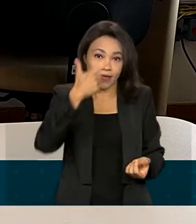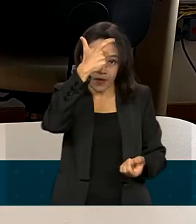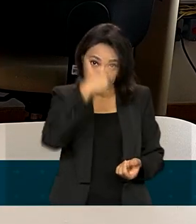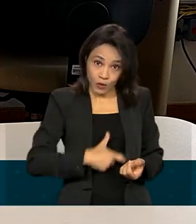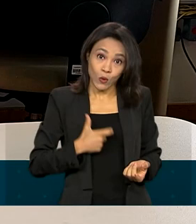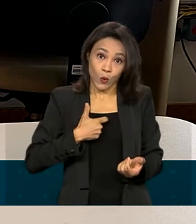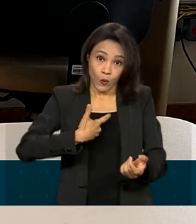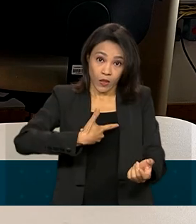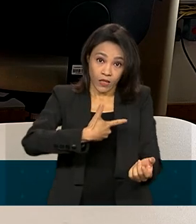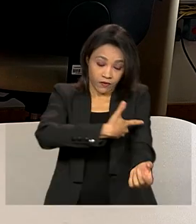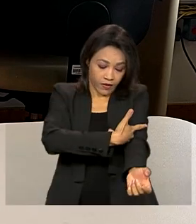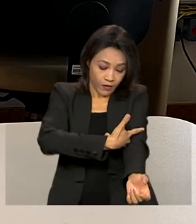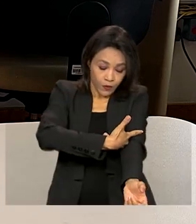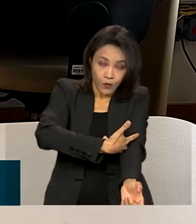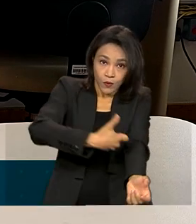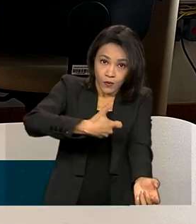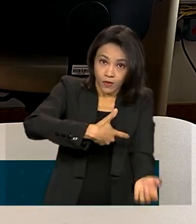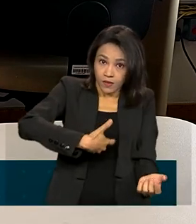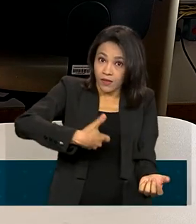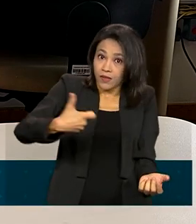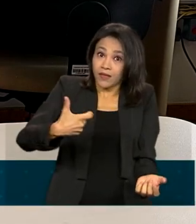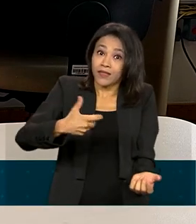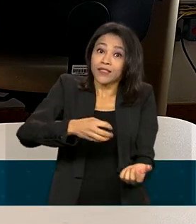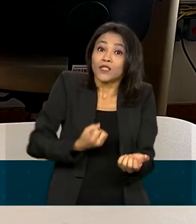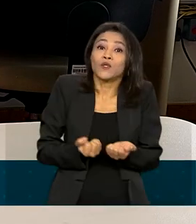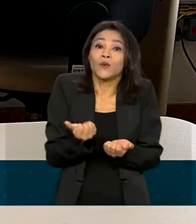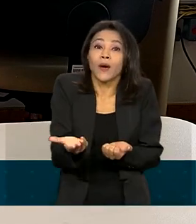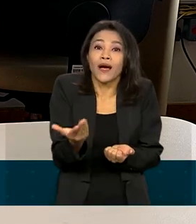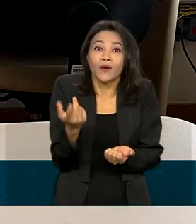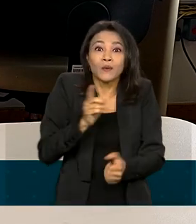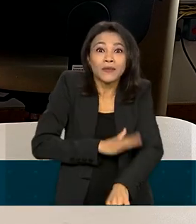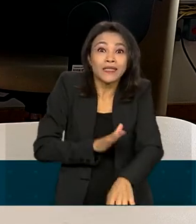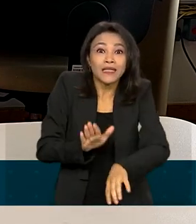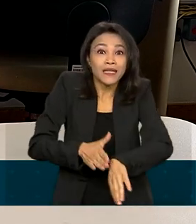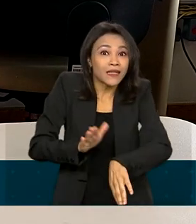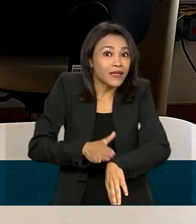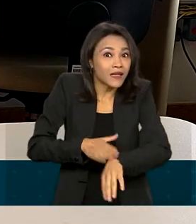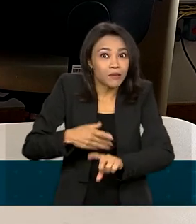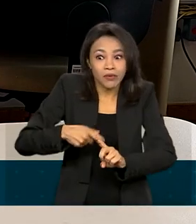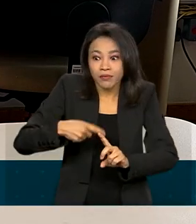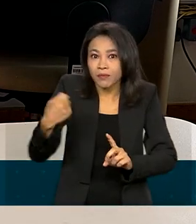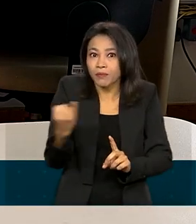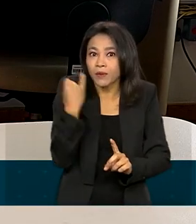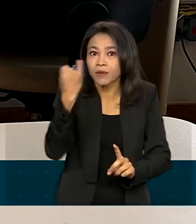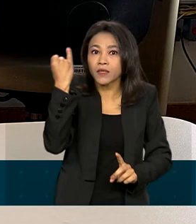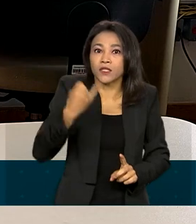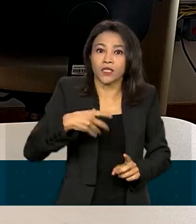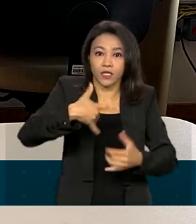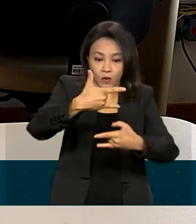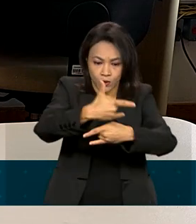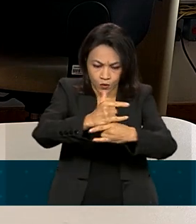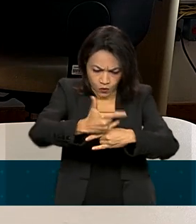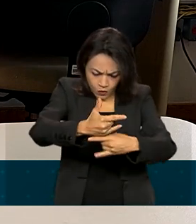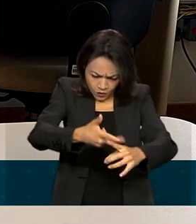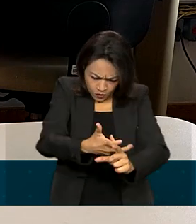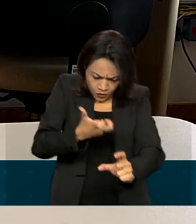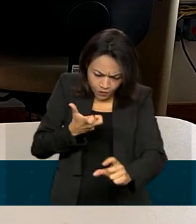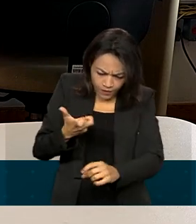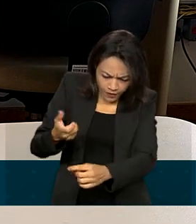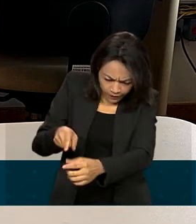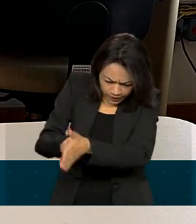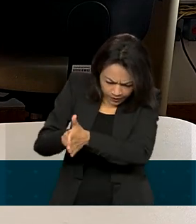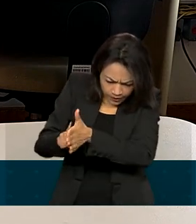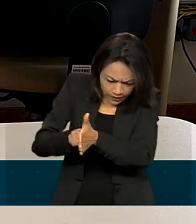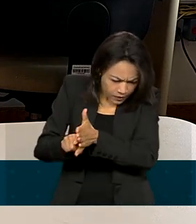transplante, o tempo é uma variável muito importante. Então, o sucesso do transplante de medula óssea depende da compatibilidade